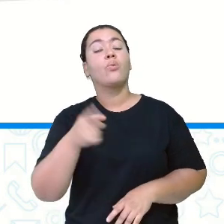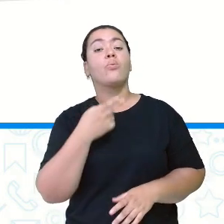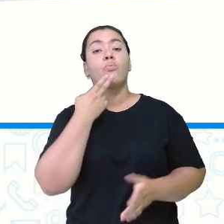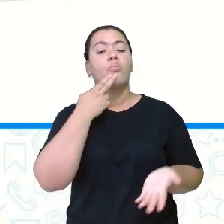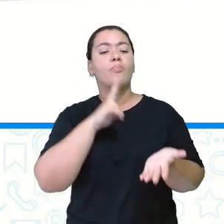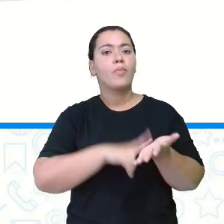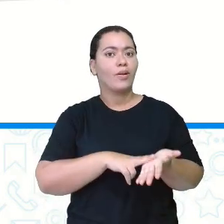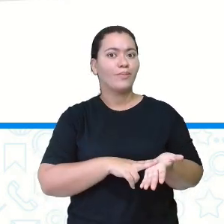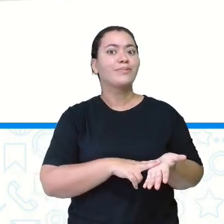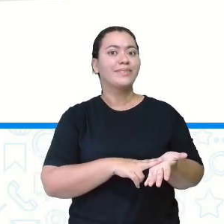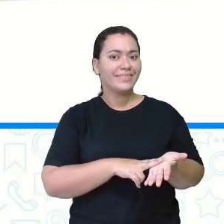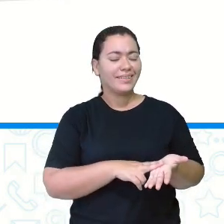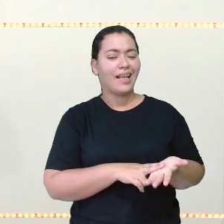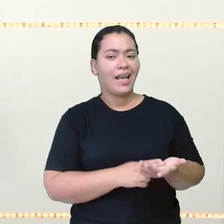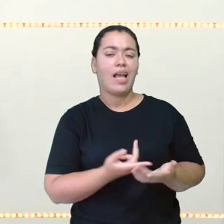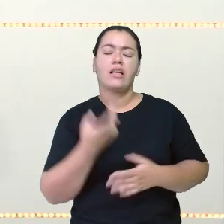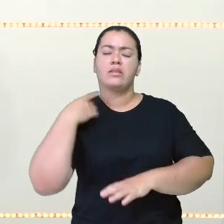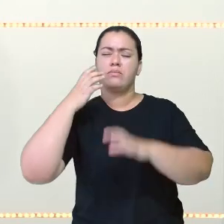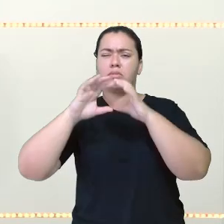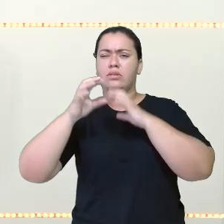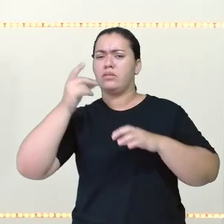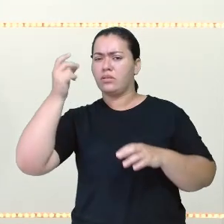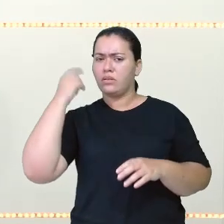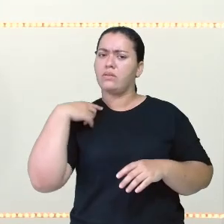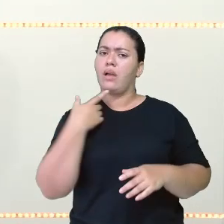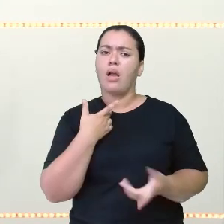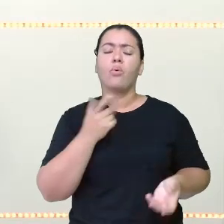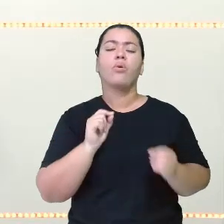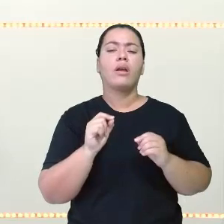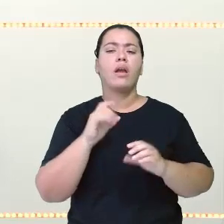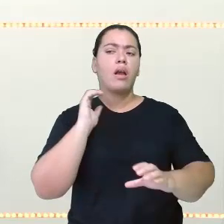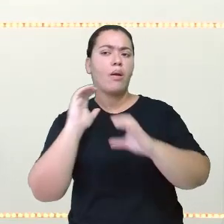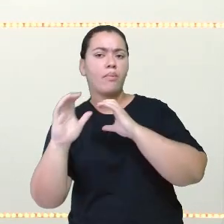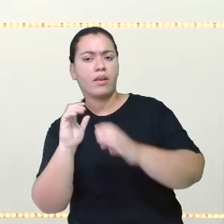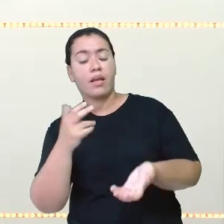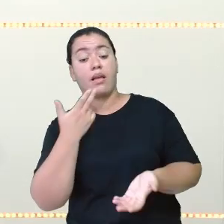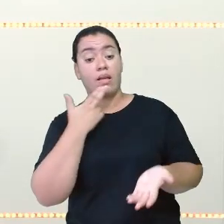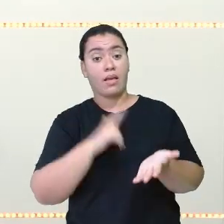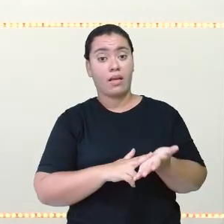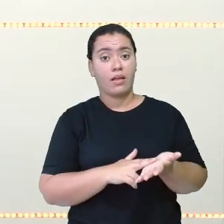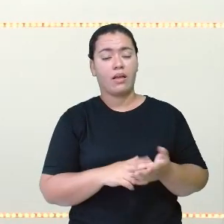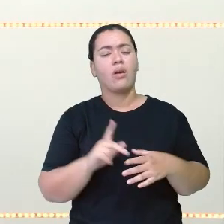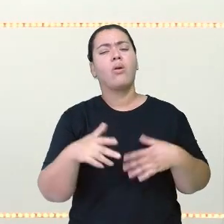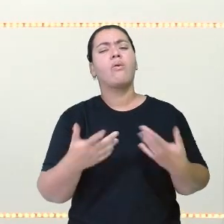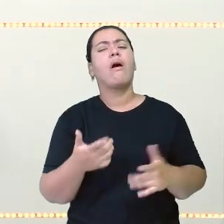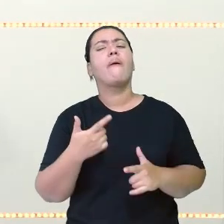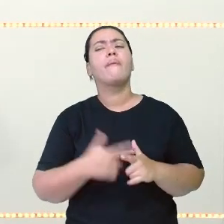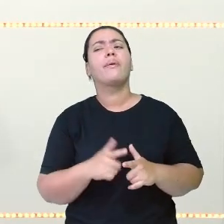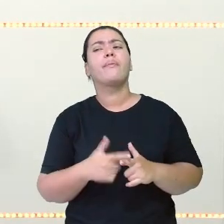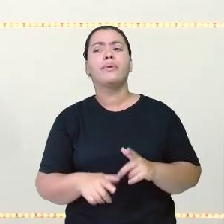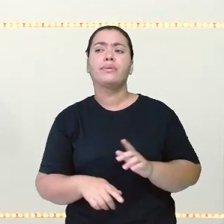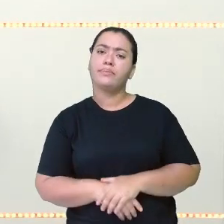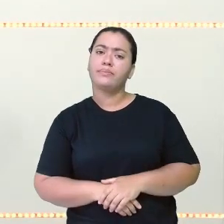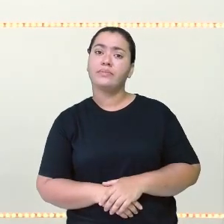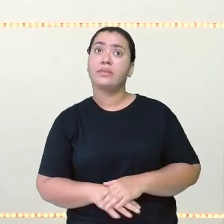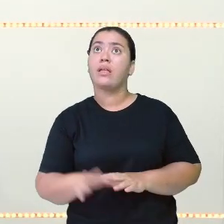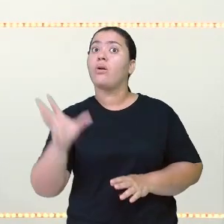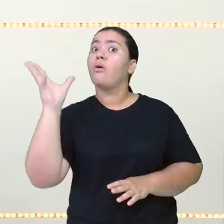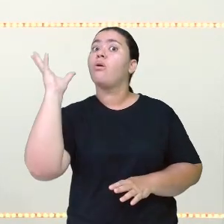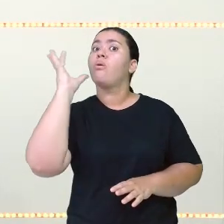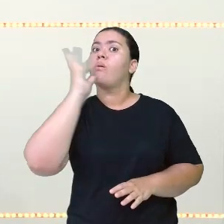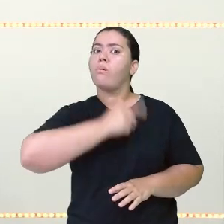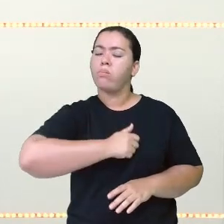comunicação. As pessoas se comunicavam através das cartas. Porém, qual era o problema? Demorava